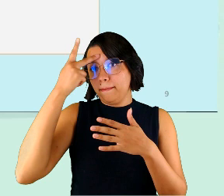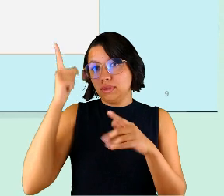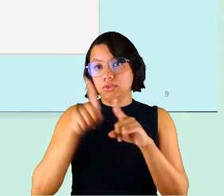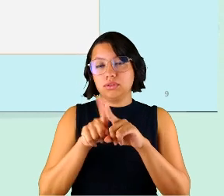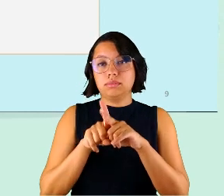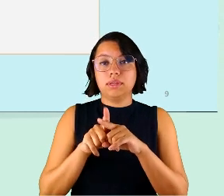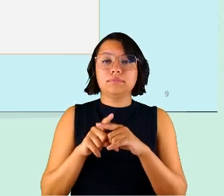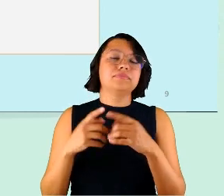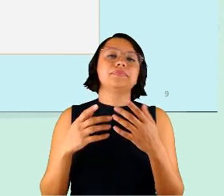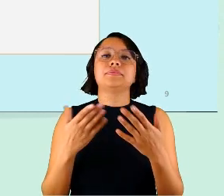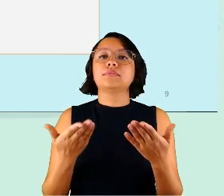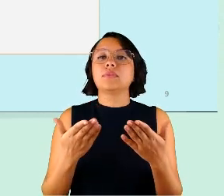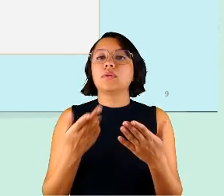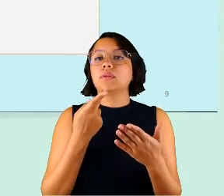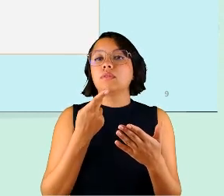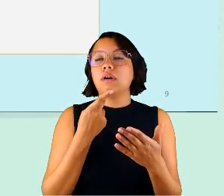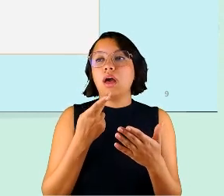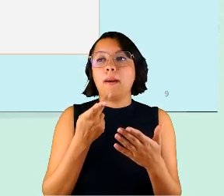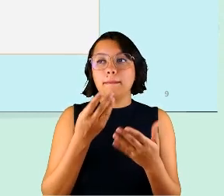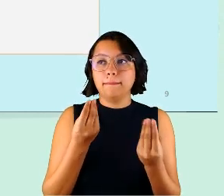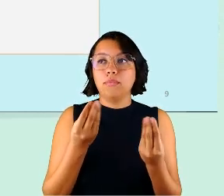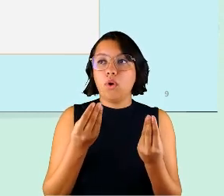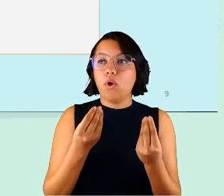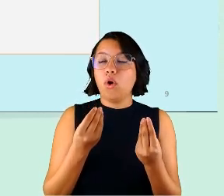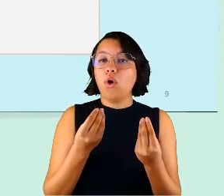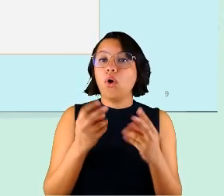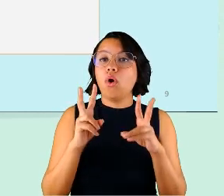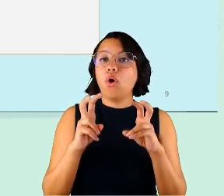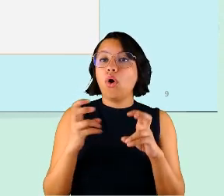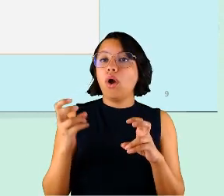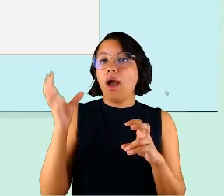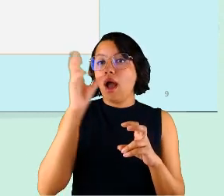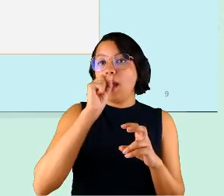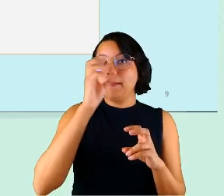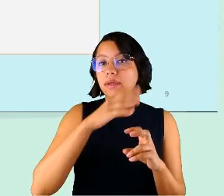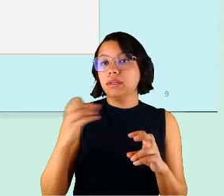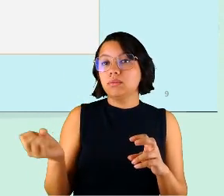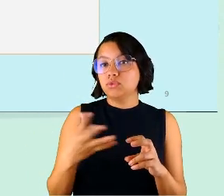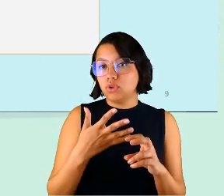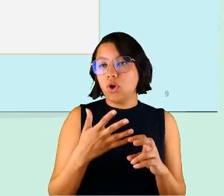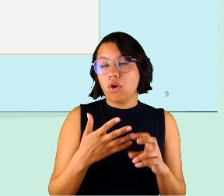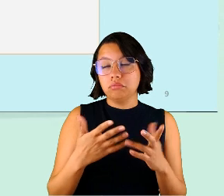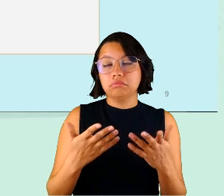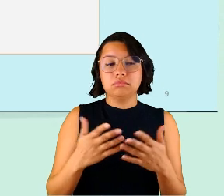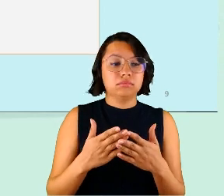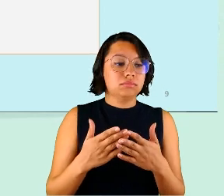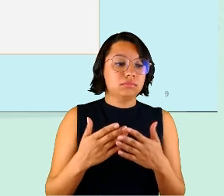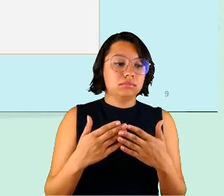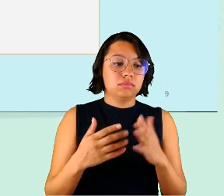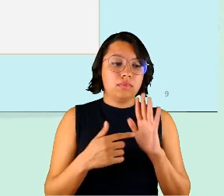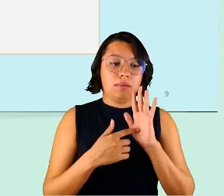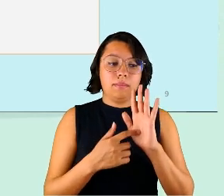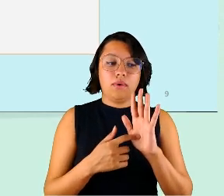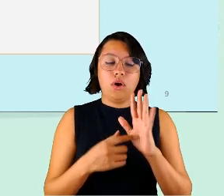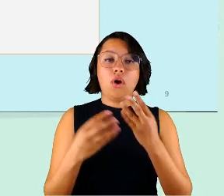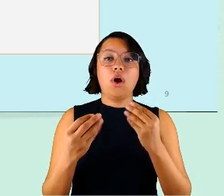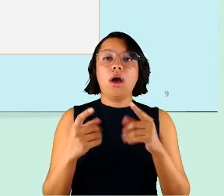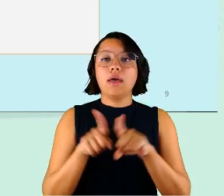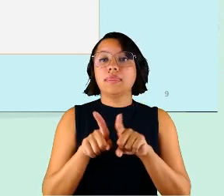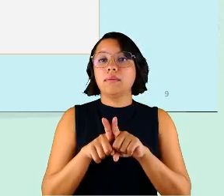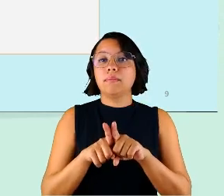pessoas então há muitos relatos de que a gente aprendeu muita coisa nova e aqui aparece além da produtividade